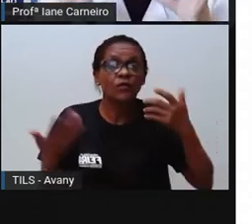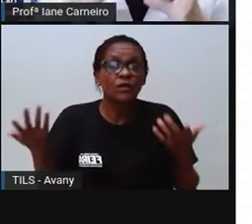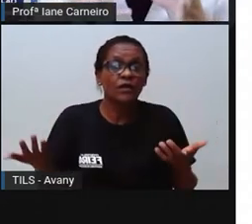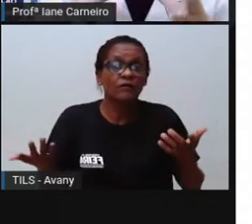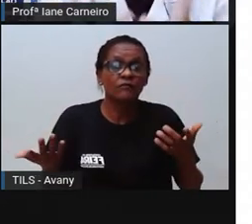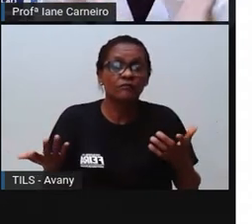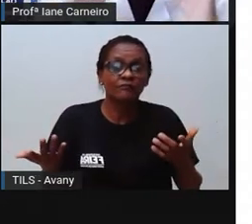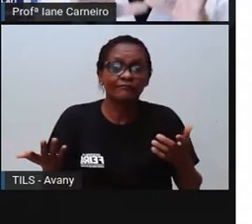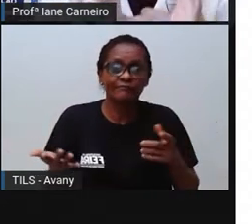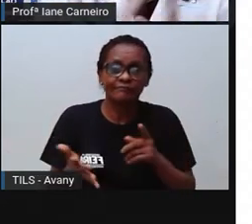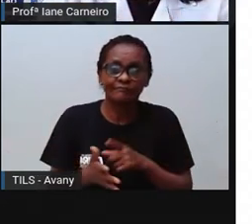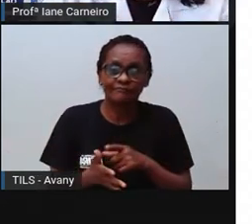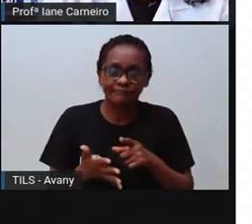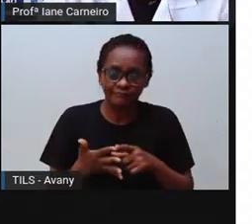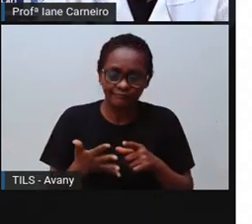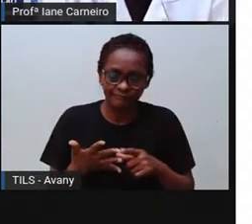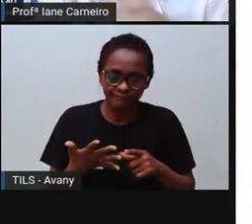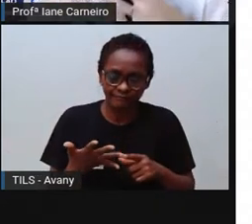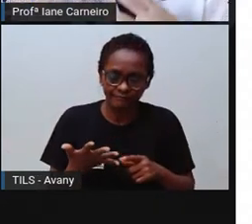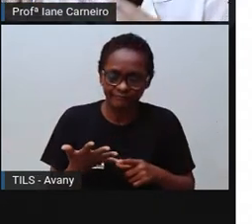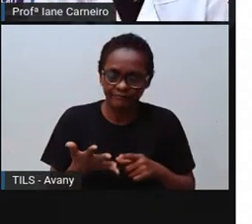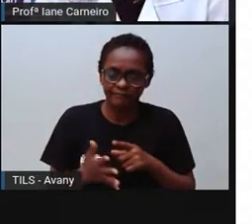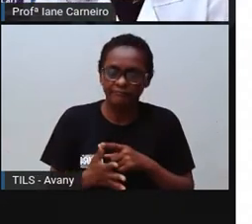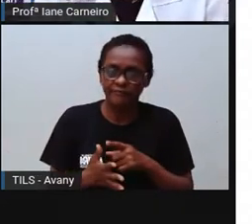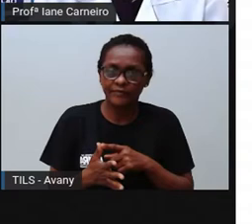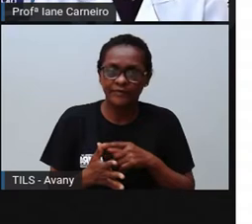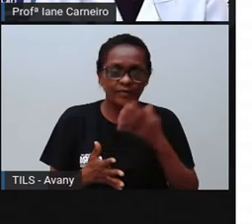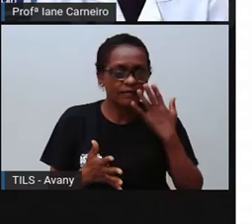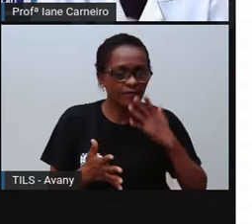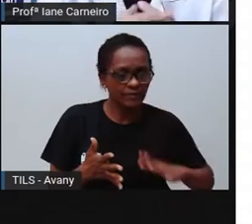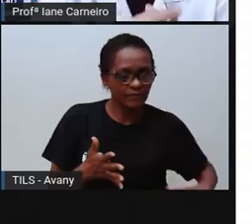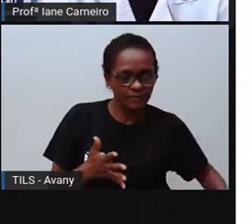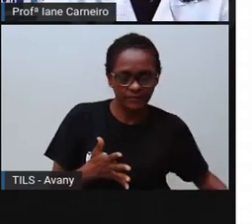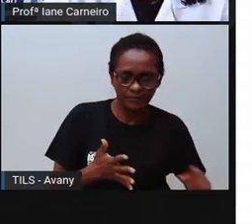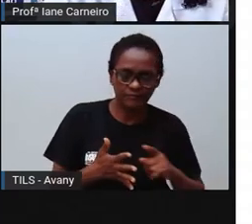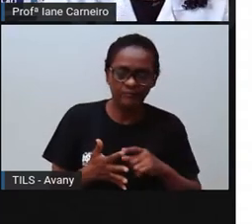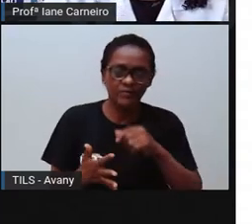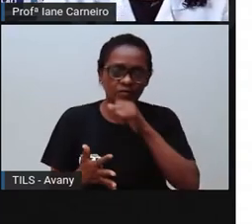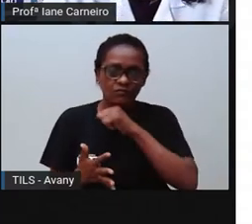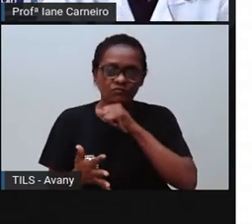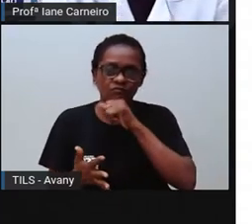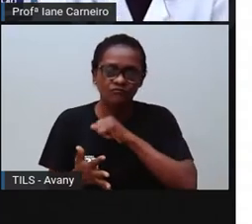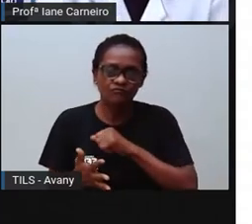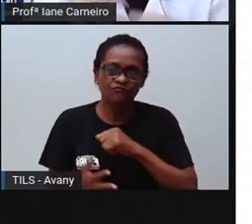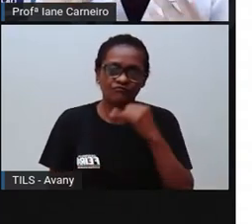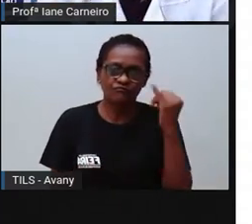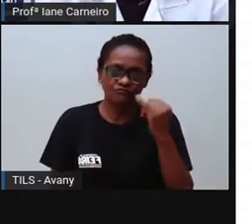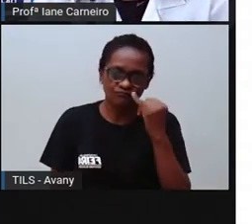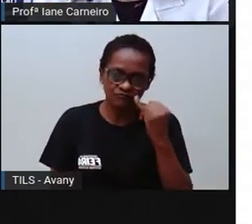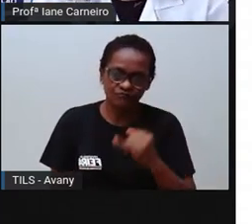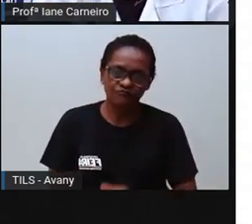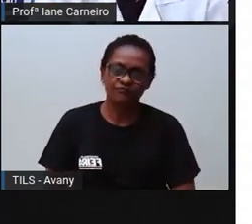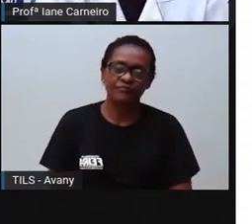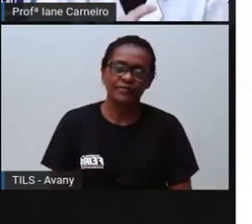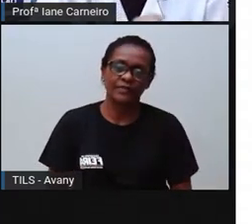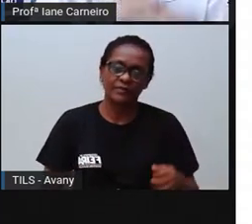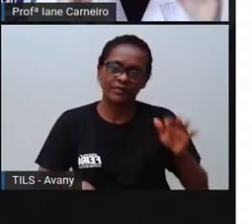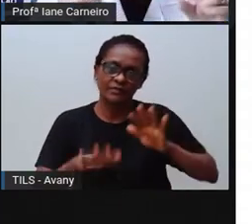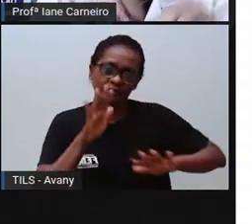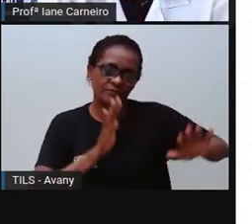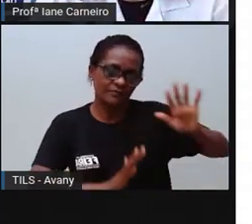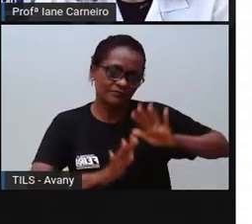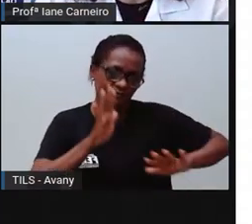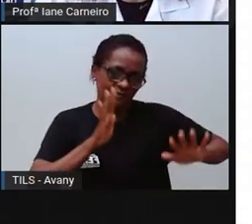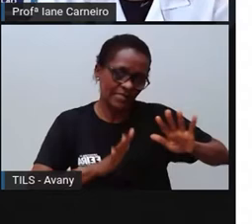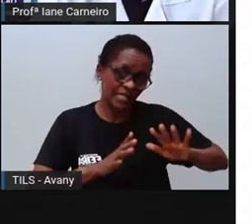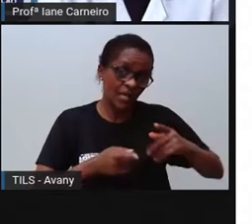em acidentes que acontecem em casa, são as crianças e os idosos, né? Por isso que a tem que ter muito cuidado, viu, crianças? E